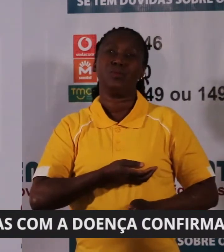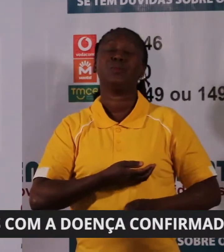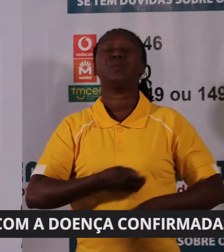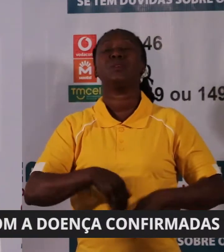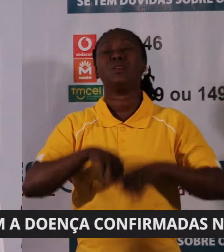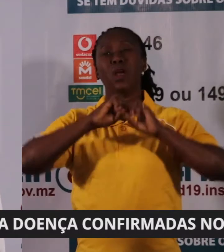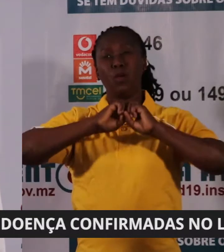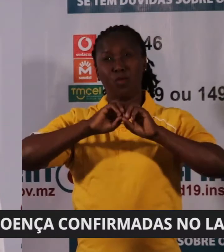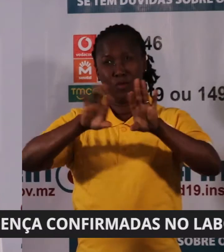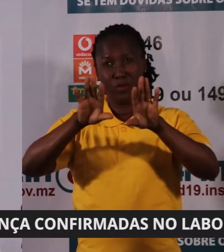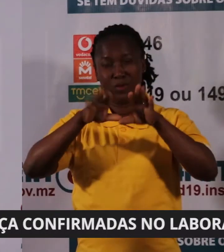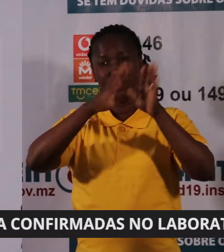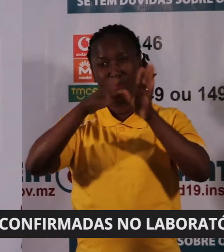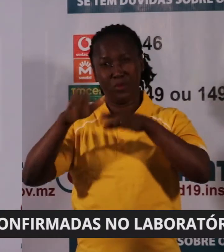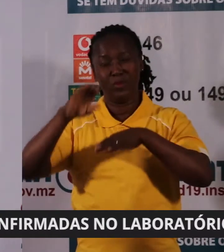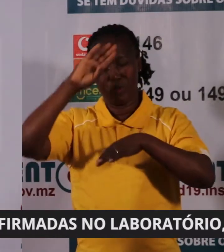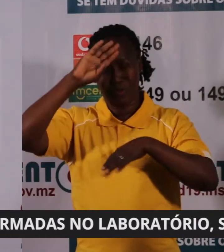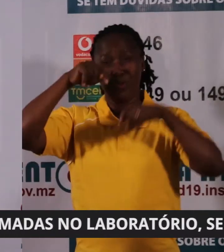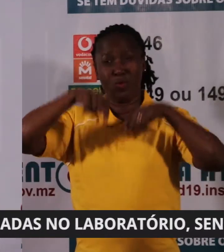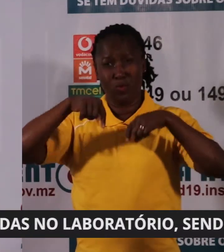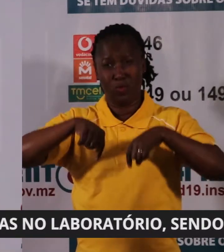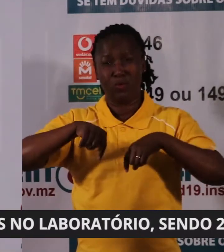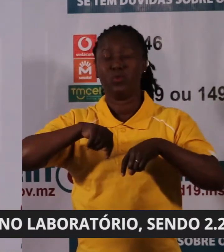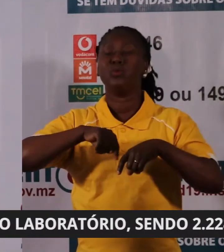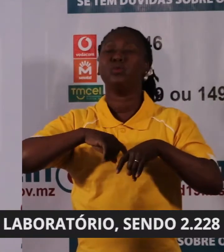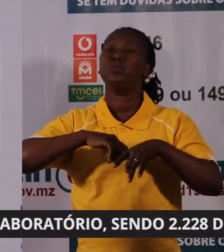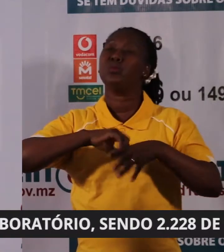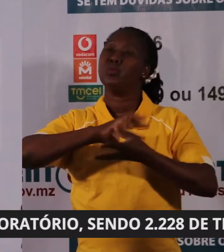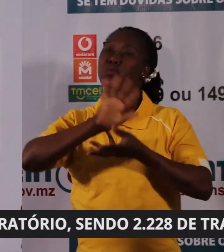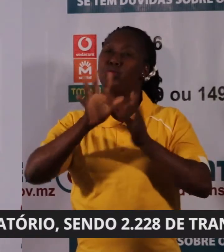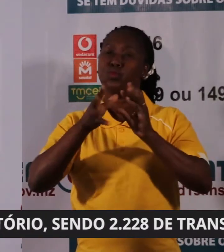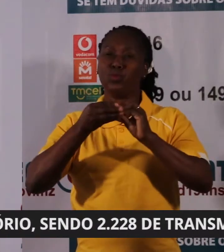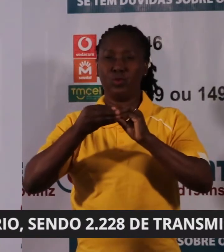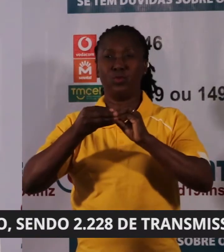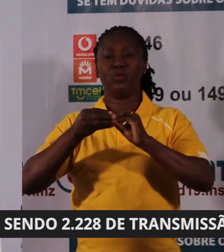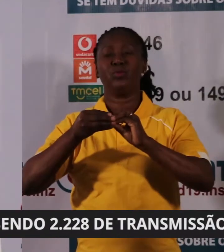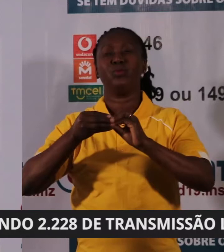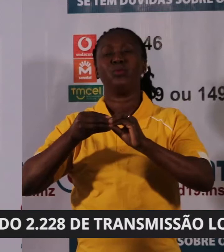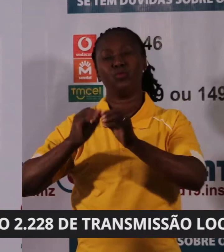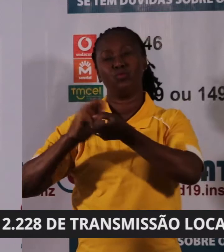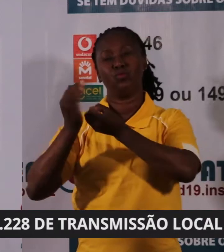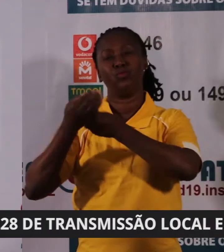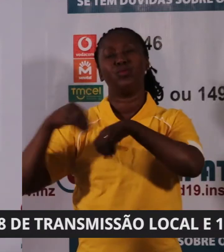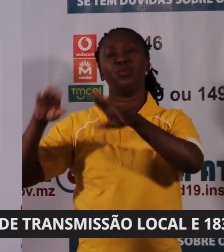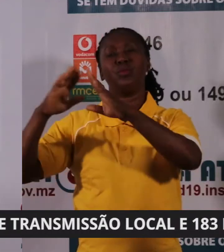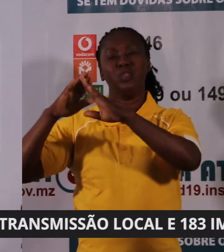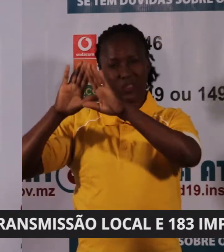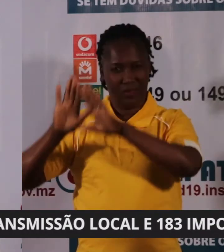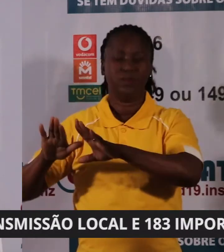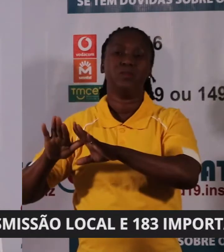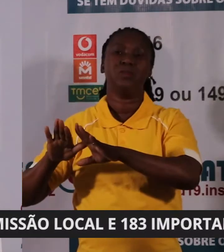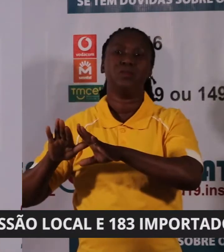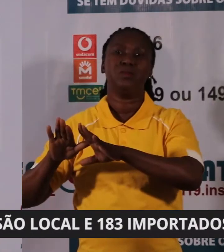hoje reportados encontram-se na sua globalidade em isolamento domiciliar